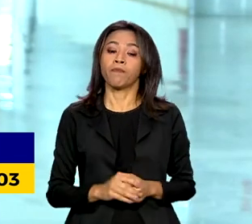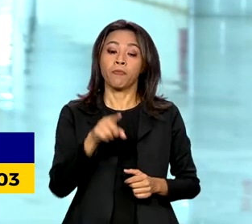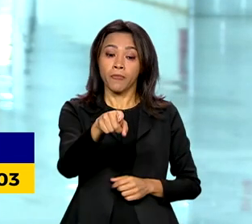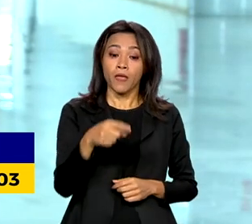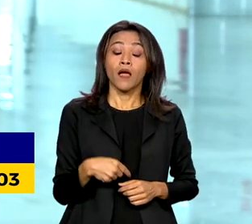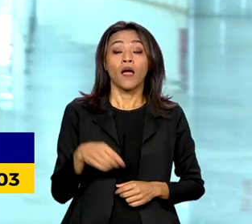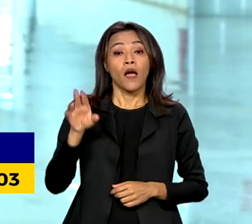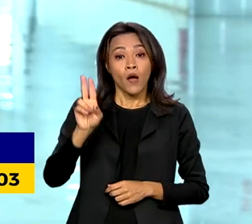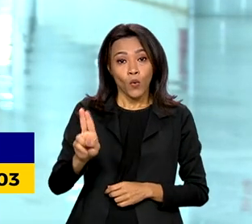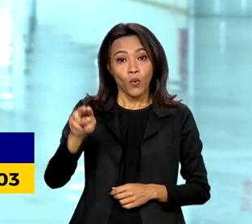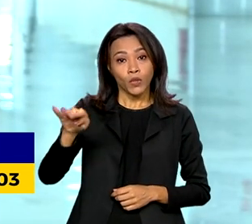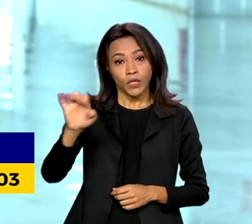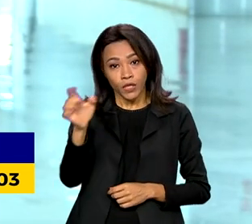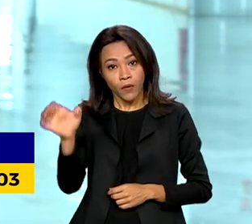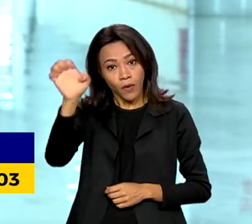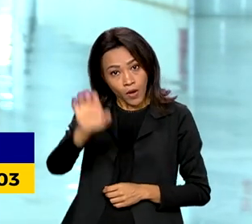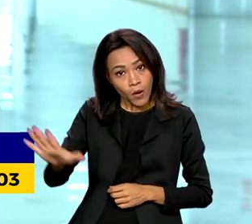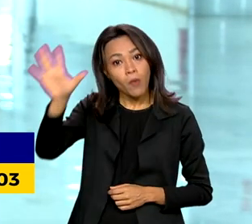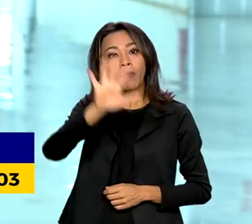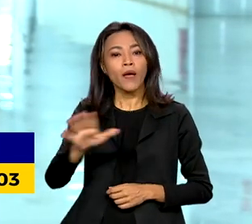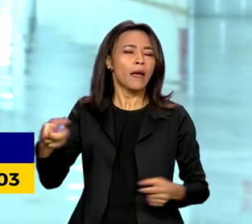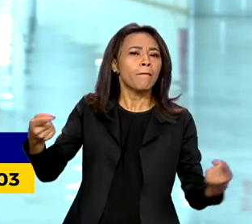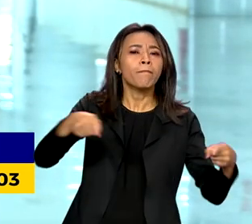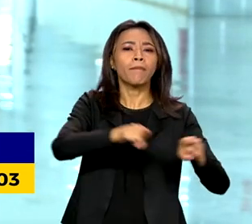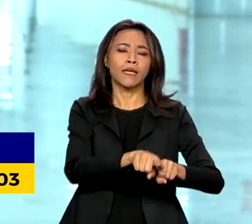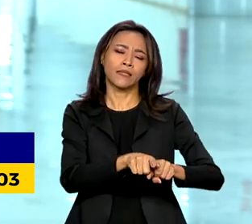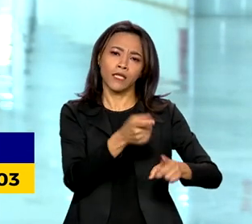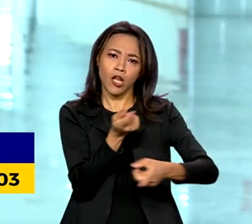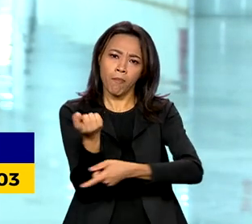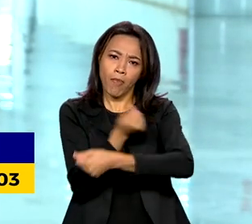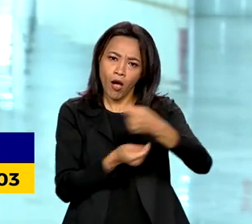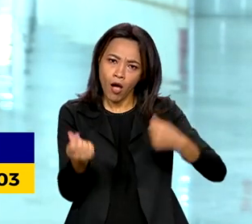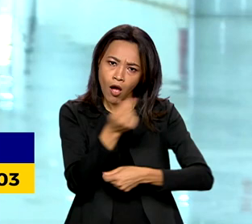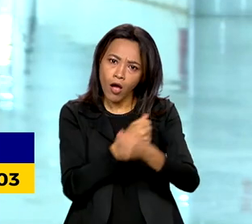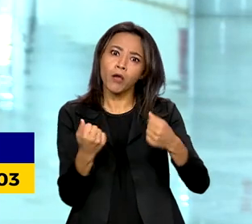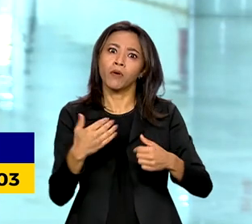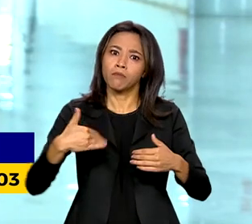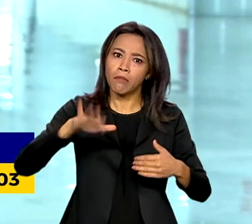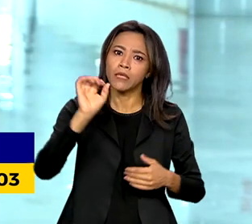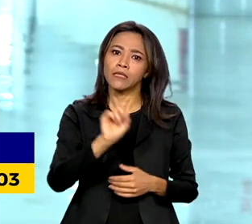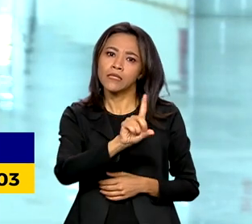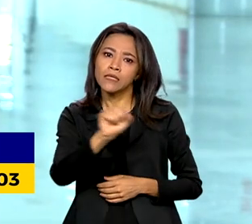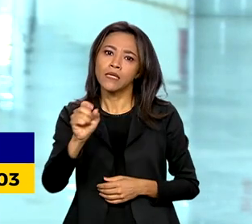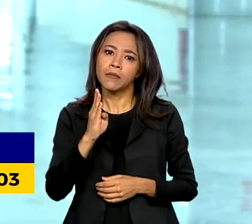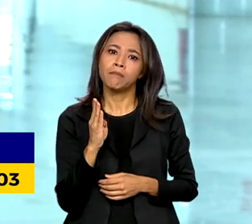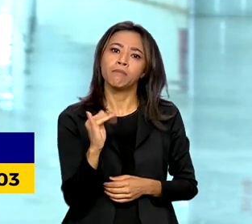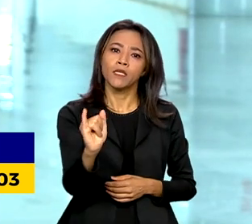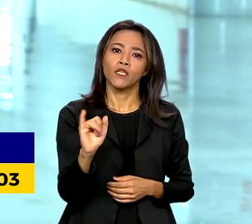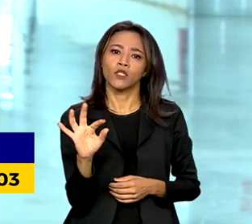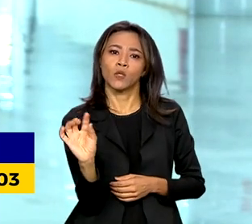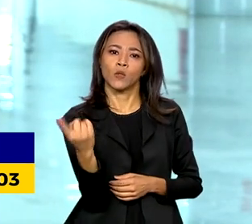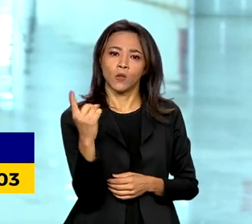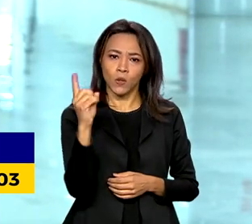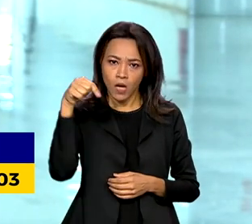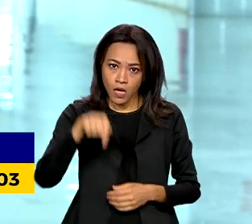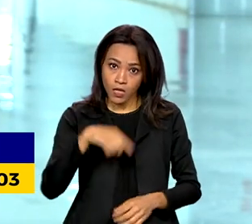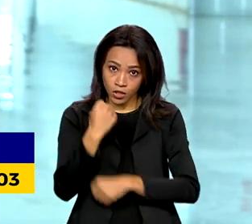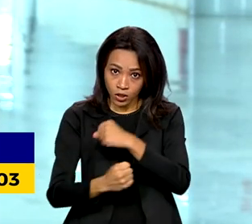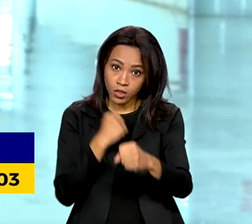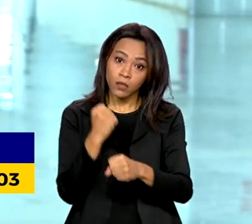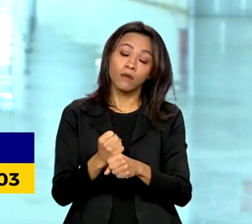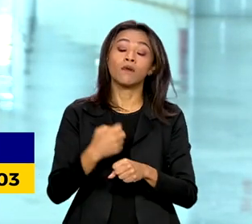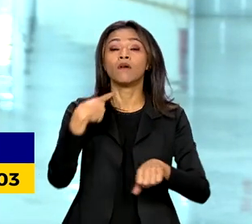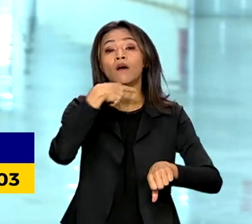Brasil, com transações que podem ultrapassar a marca de 100 bilhões de dólares neste ano. Além disso, o país é o